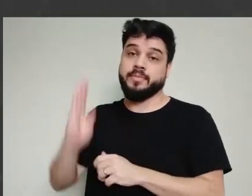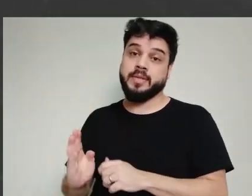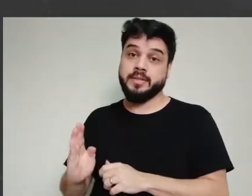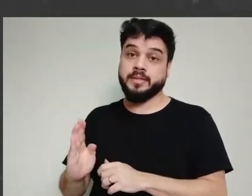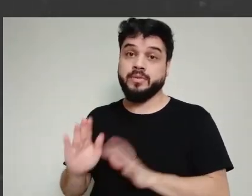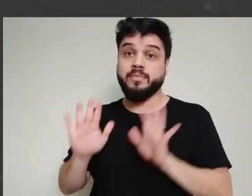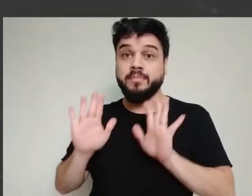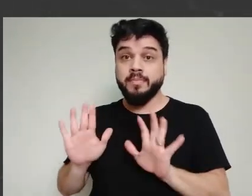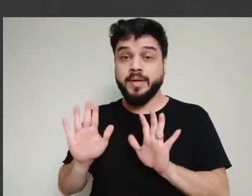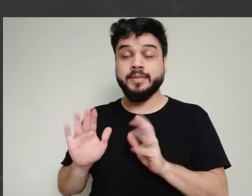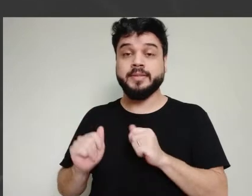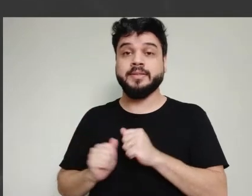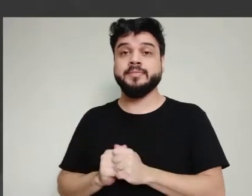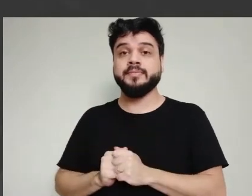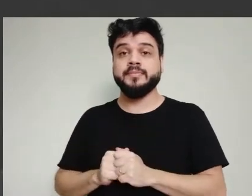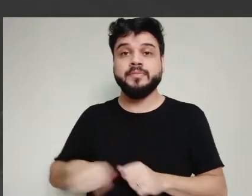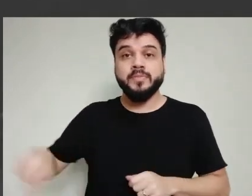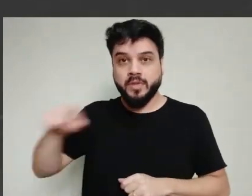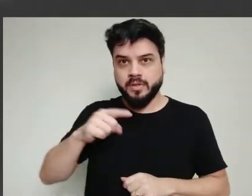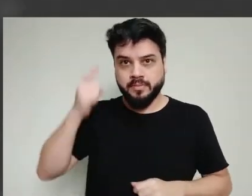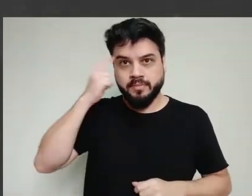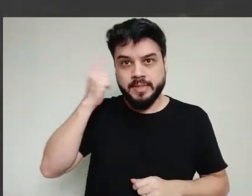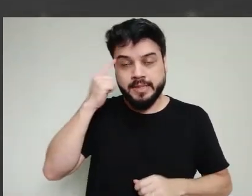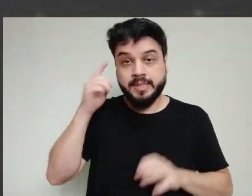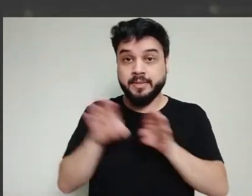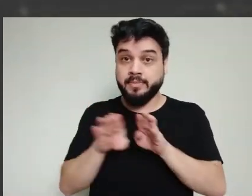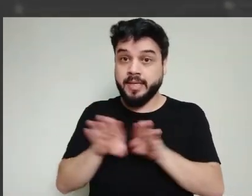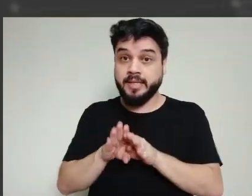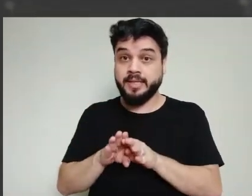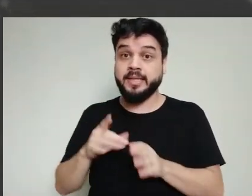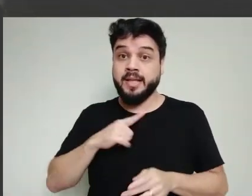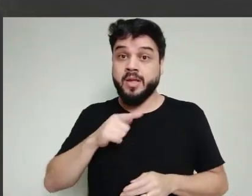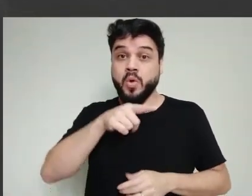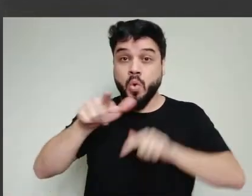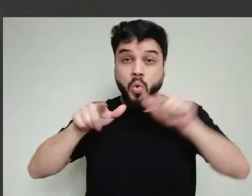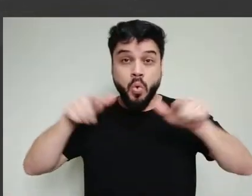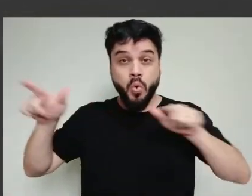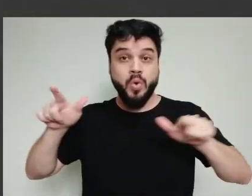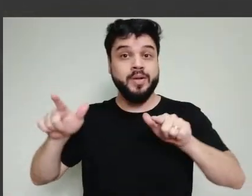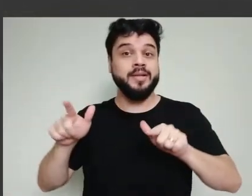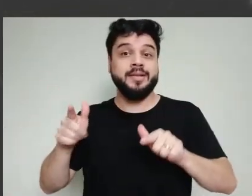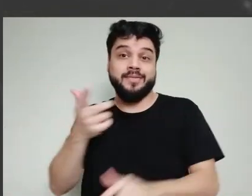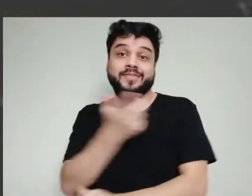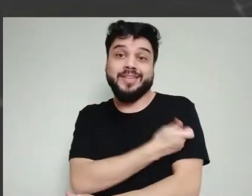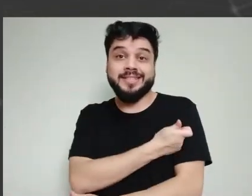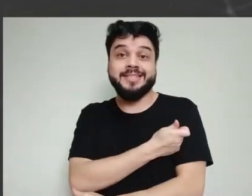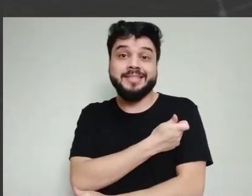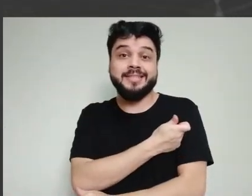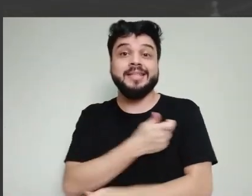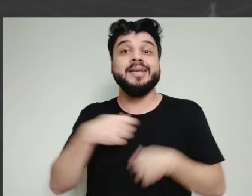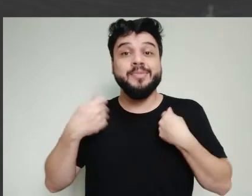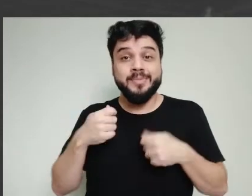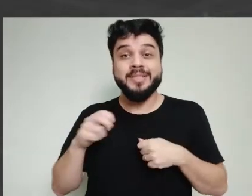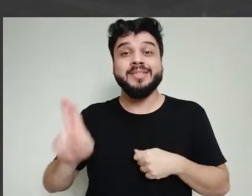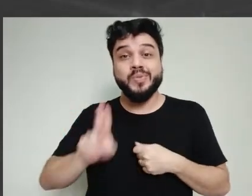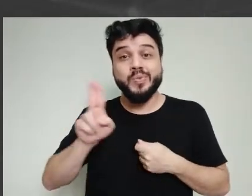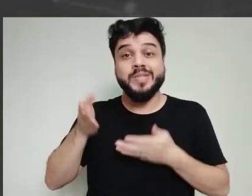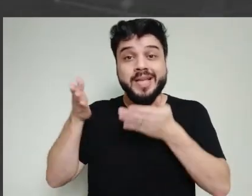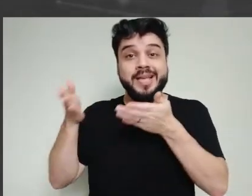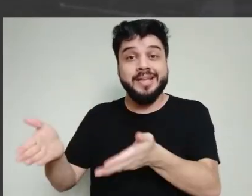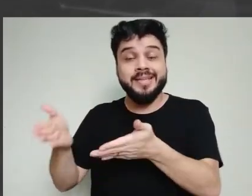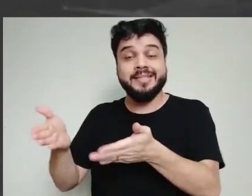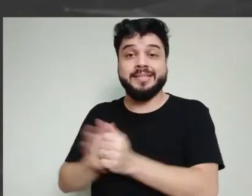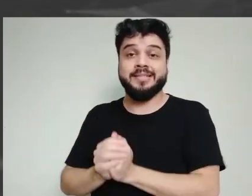outras vacinas do calendário infantil que são usadas nessas plantas industriais. Então, ou o Brasil teria que aumentar sua capacidade de